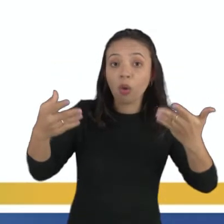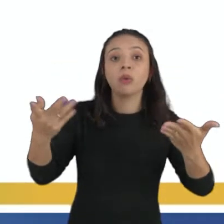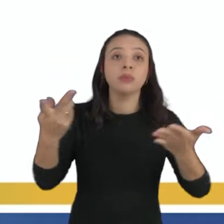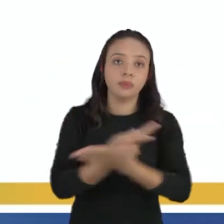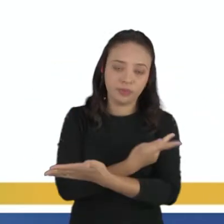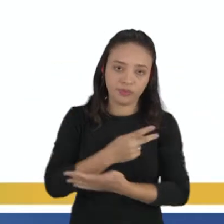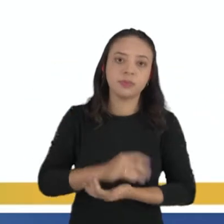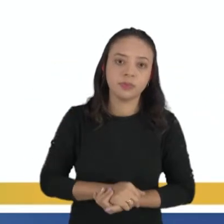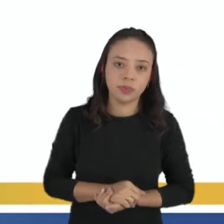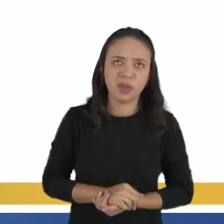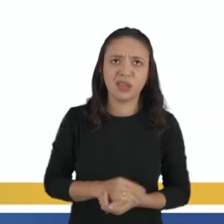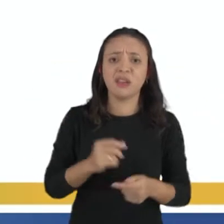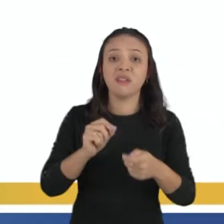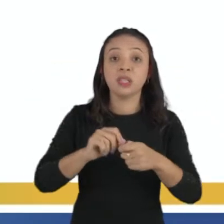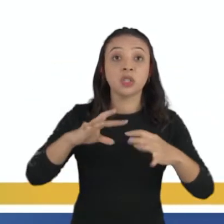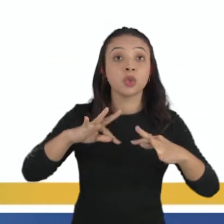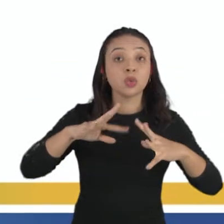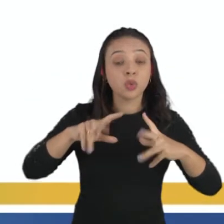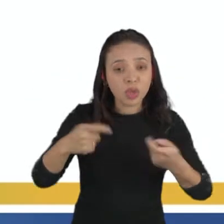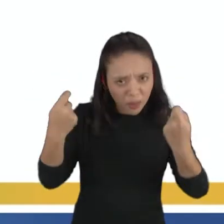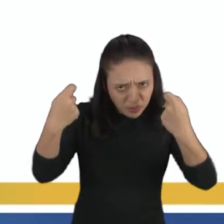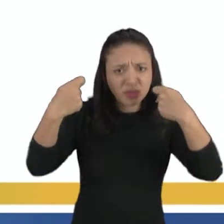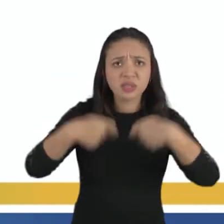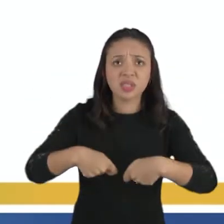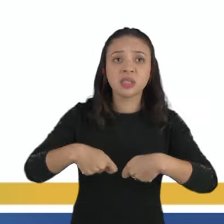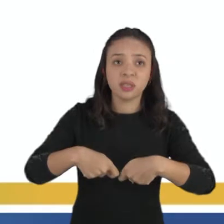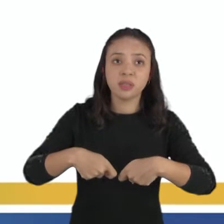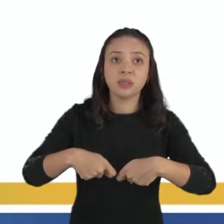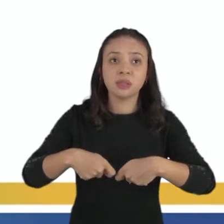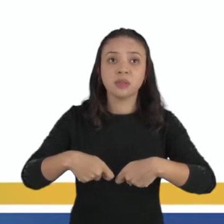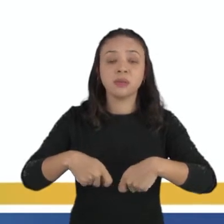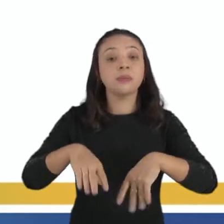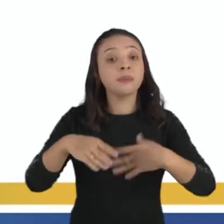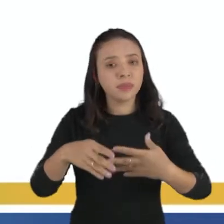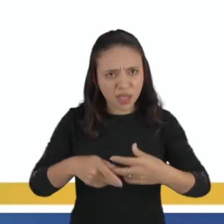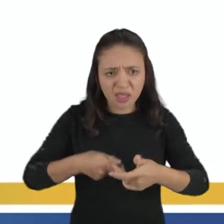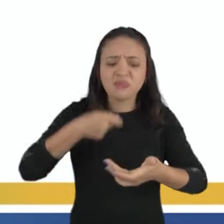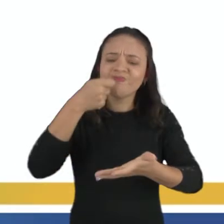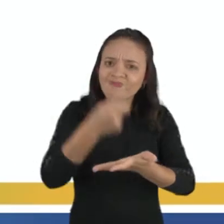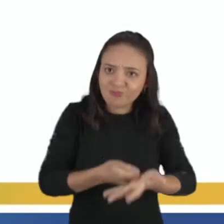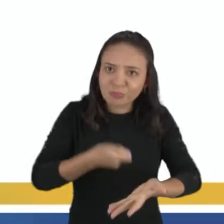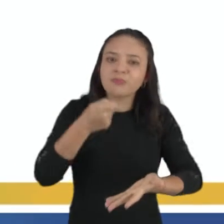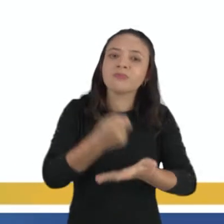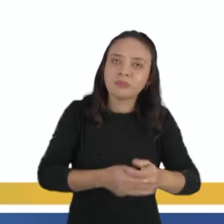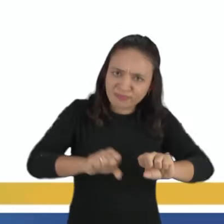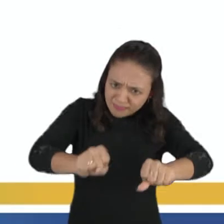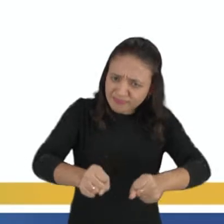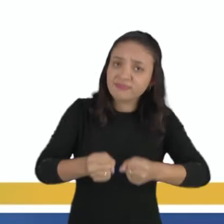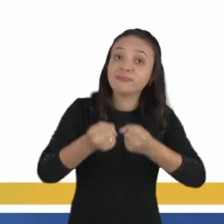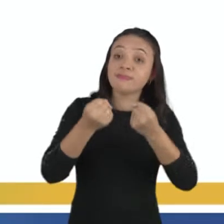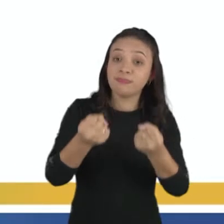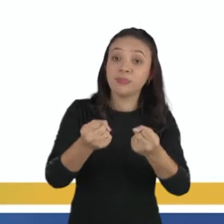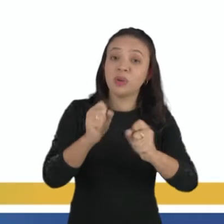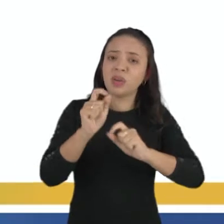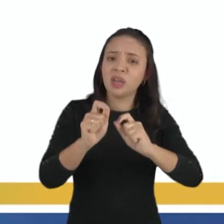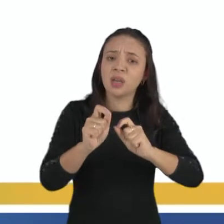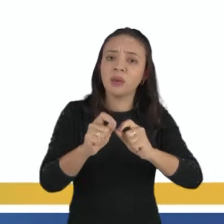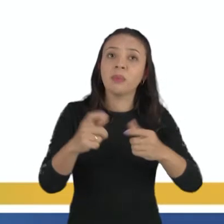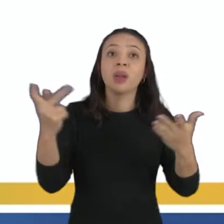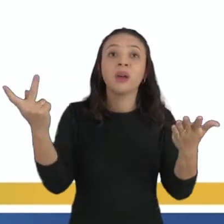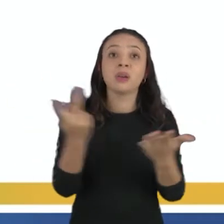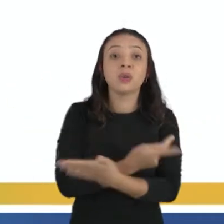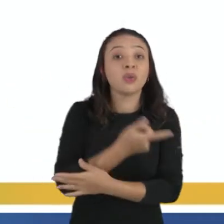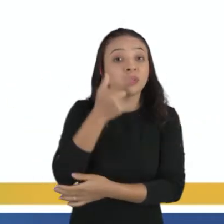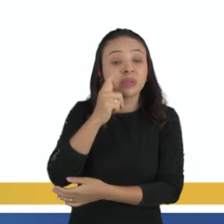fazendo então tudo aquilo que esteja ao seu alcance. Insista, persista, para que essa situação